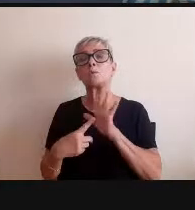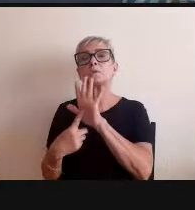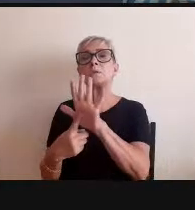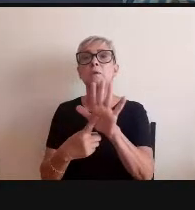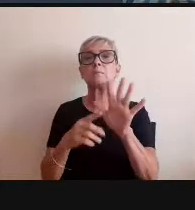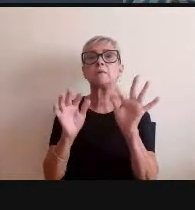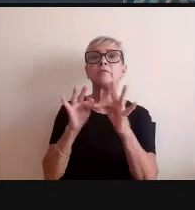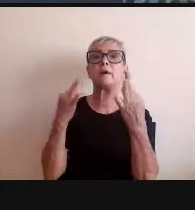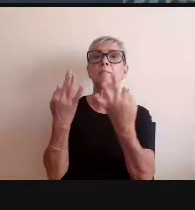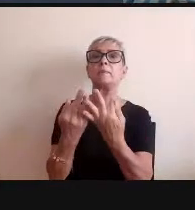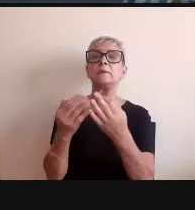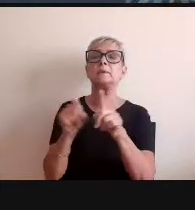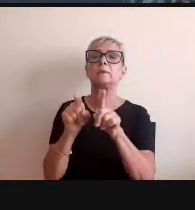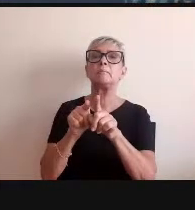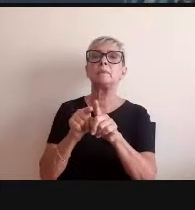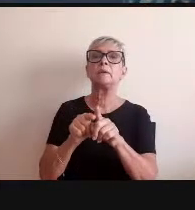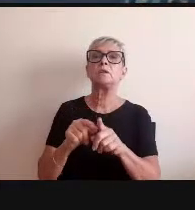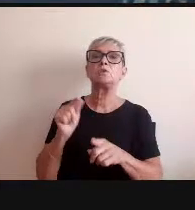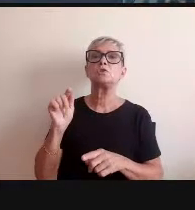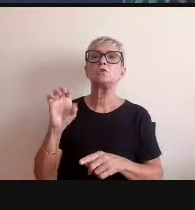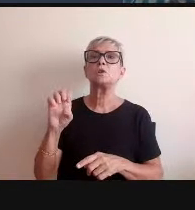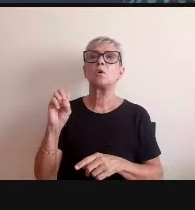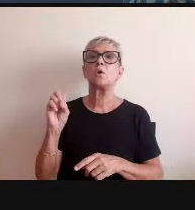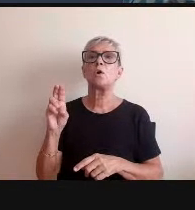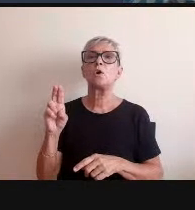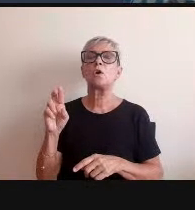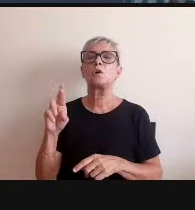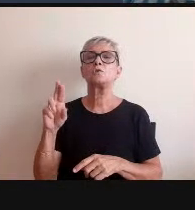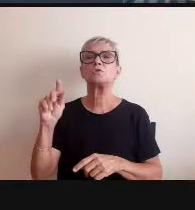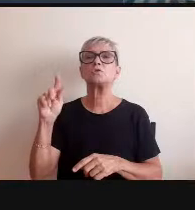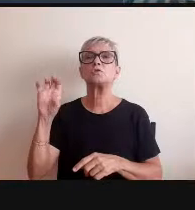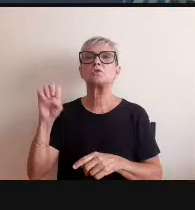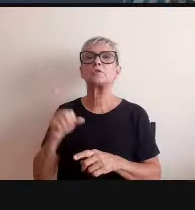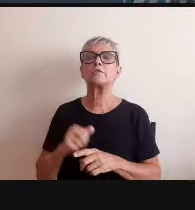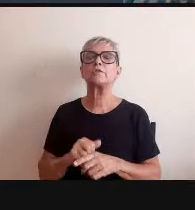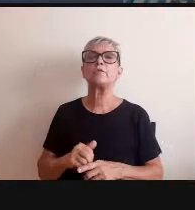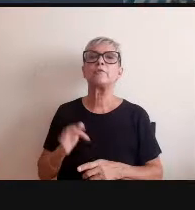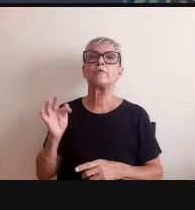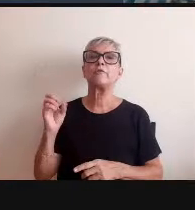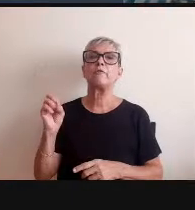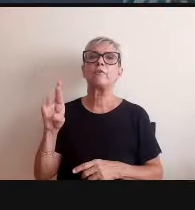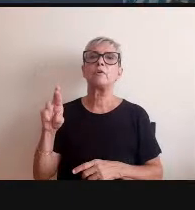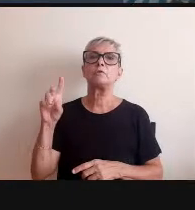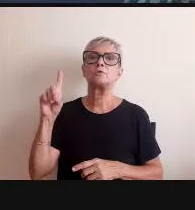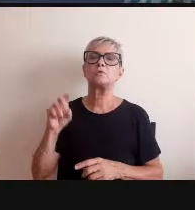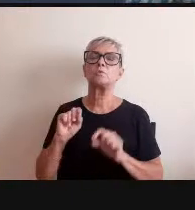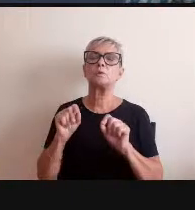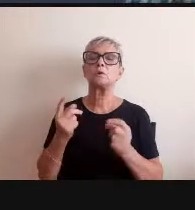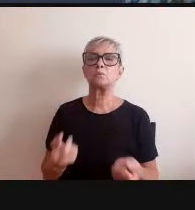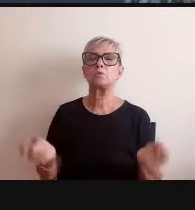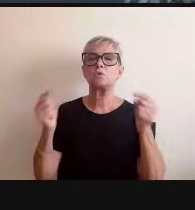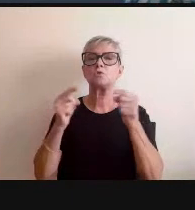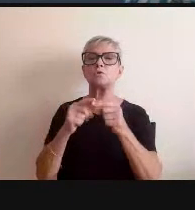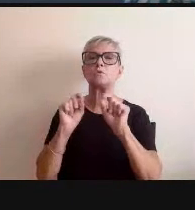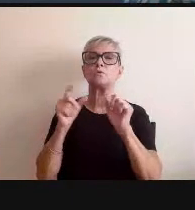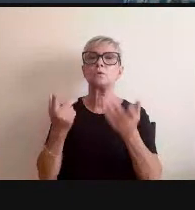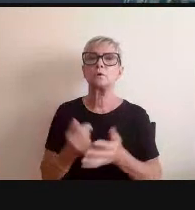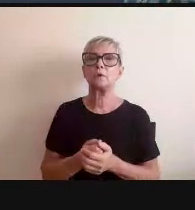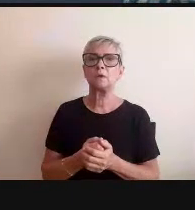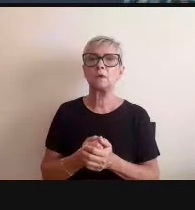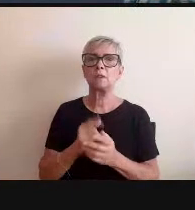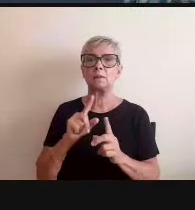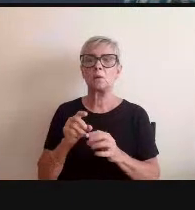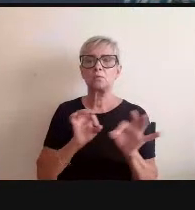Floyd depressa-se e chega ao âmico profundo de uma natureza humana então o que ele propõe não é uma desumanização